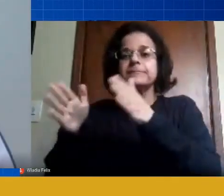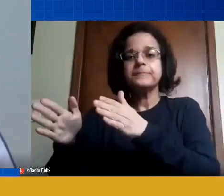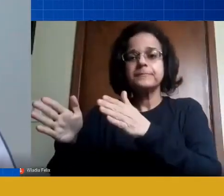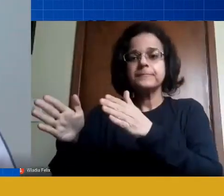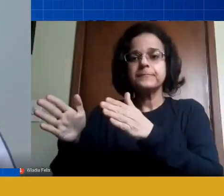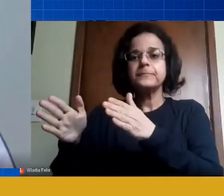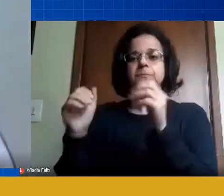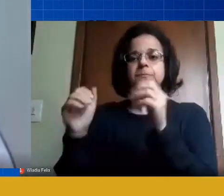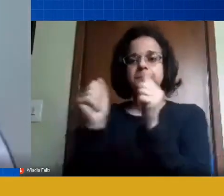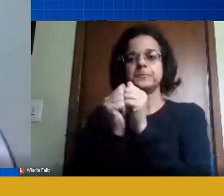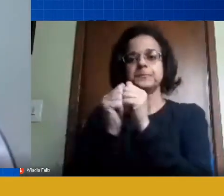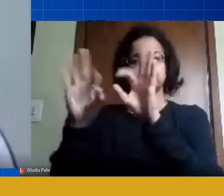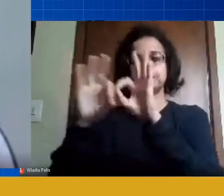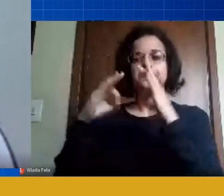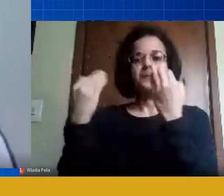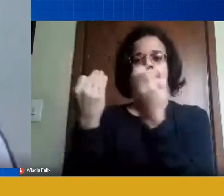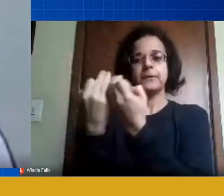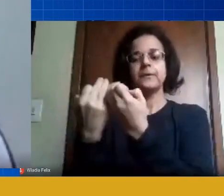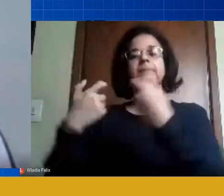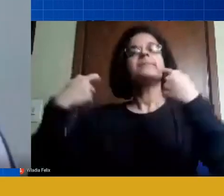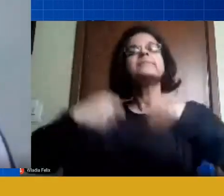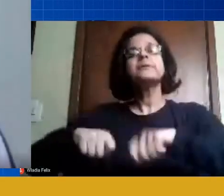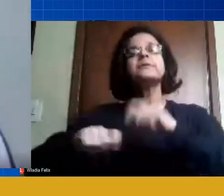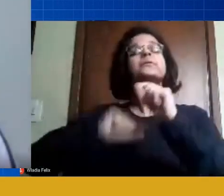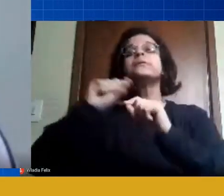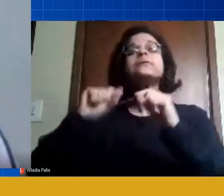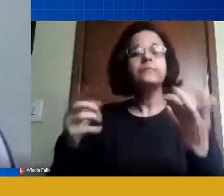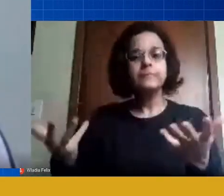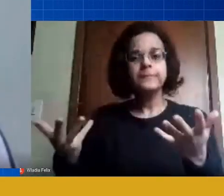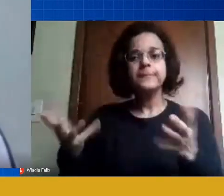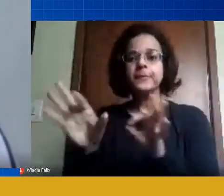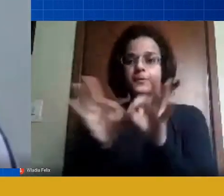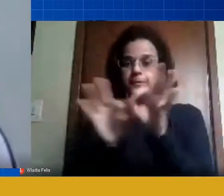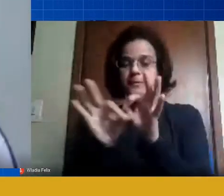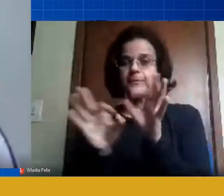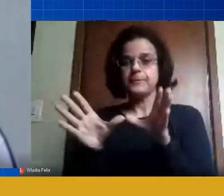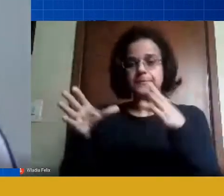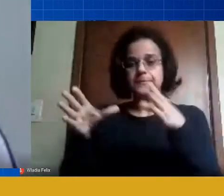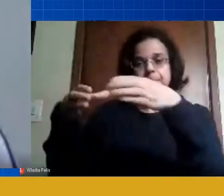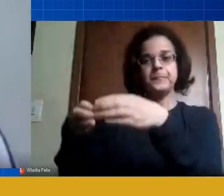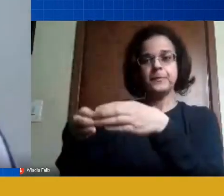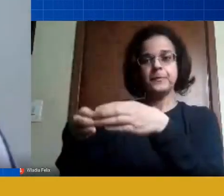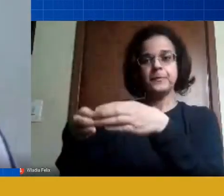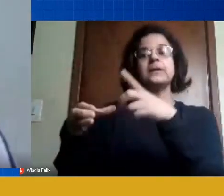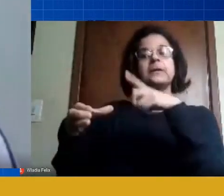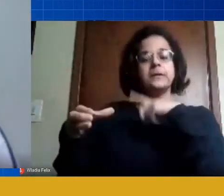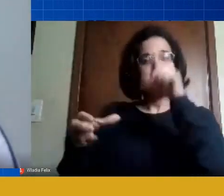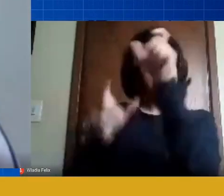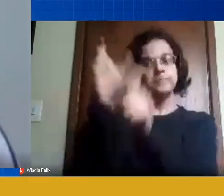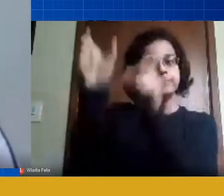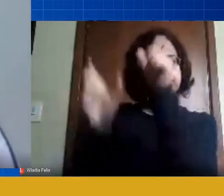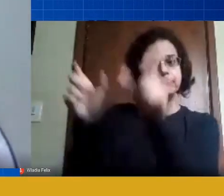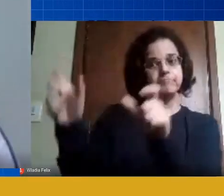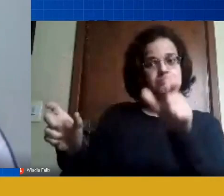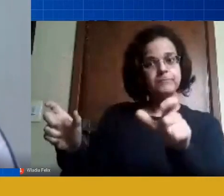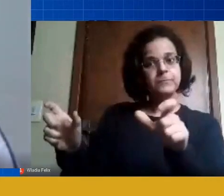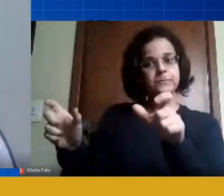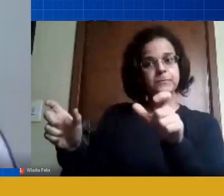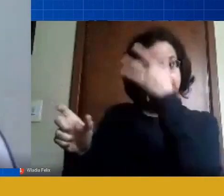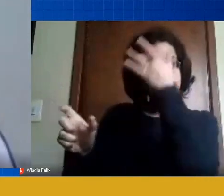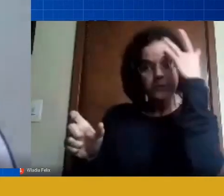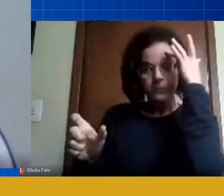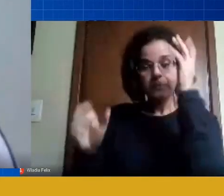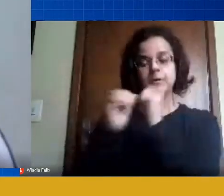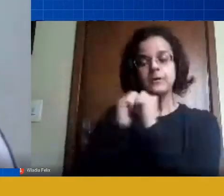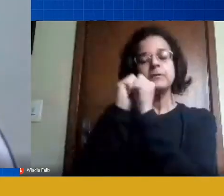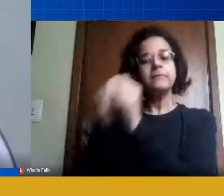família precisa ser o que? organizada em conjunto onde várias pessoas estejam ali contribuindo para que